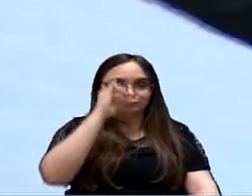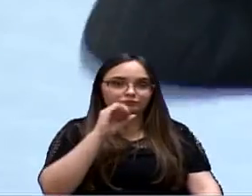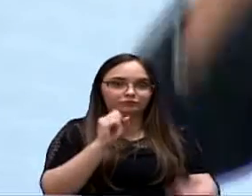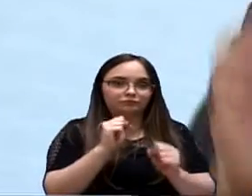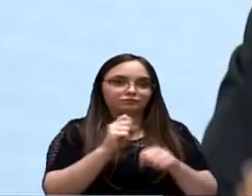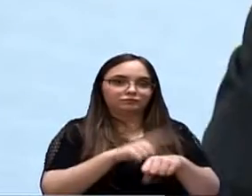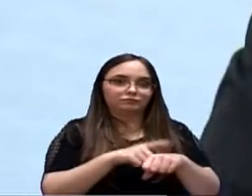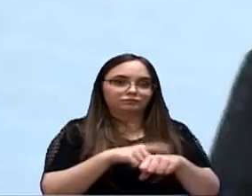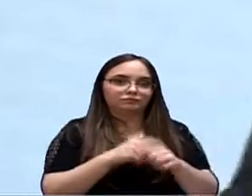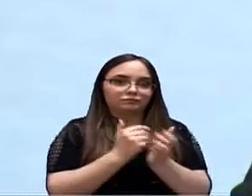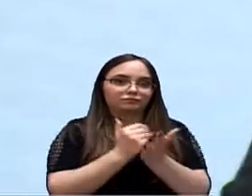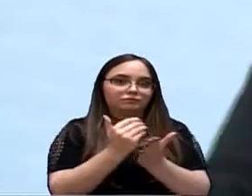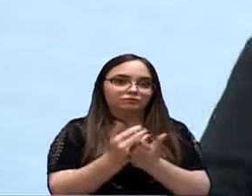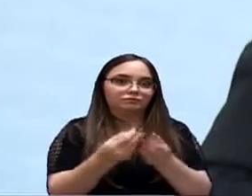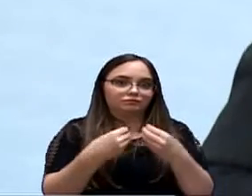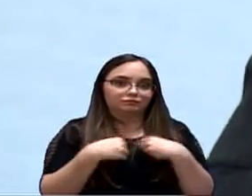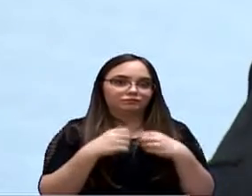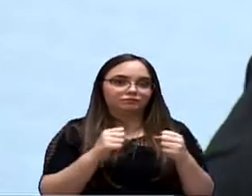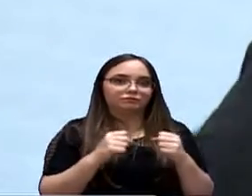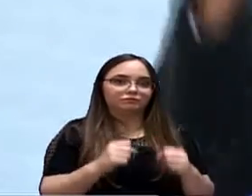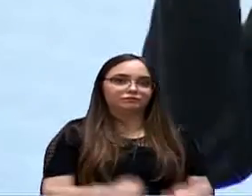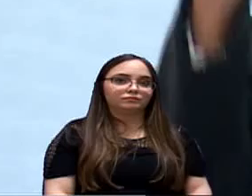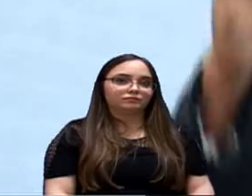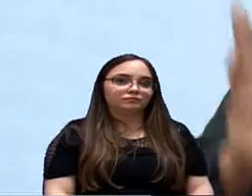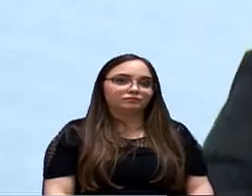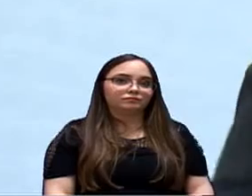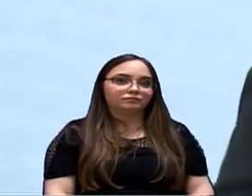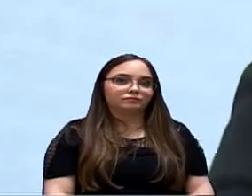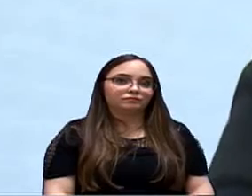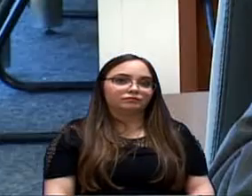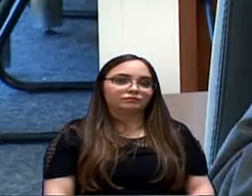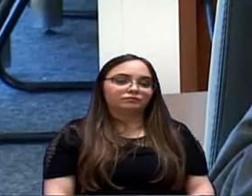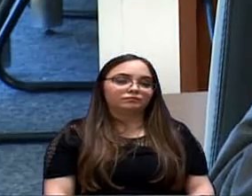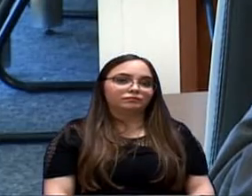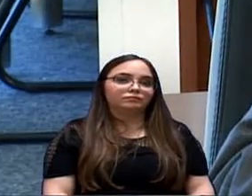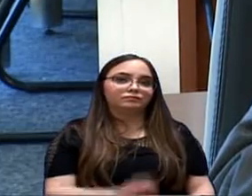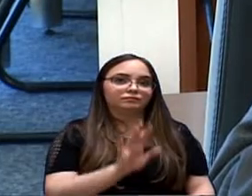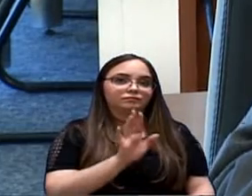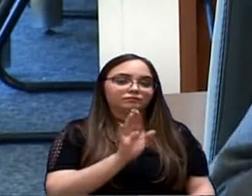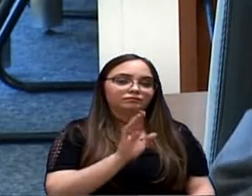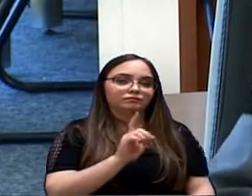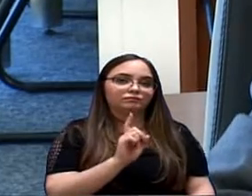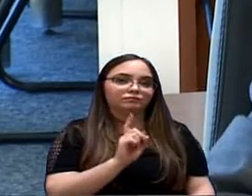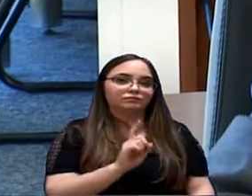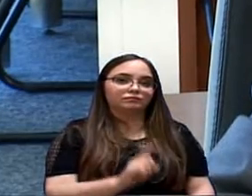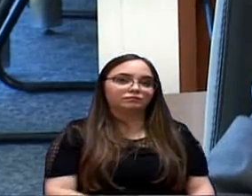o tempo e o senhor fica com a parte. Vereadora Iara, me cede tempo. Senhor presidente. Obrigada.